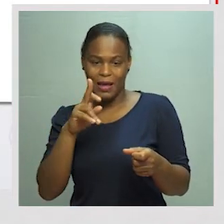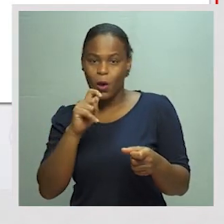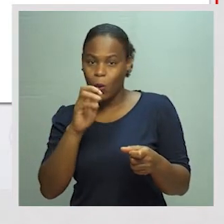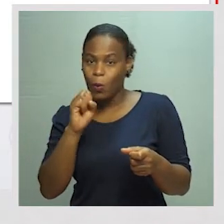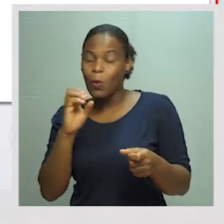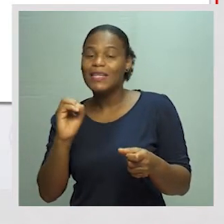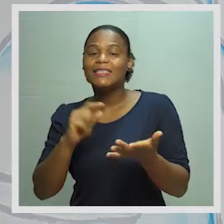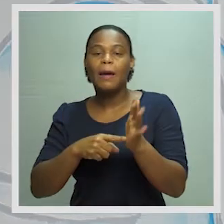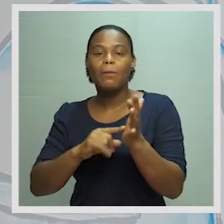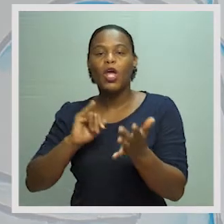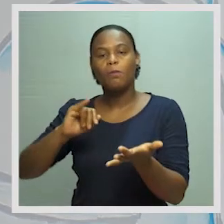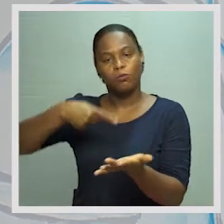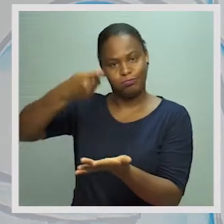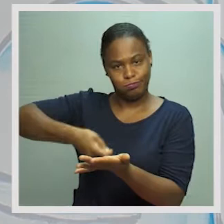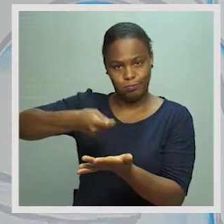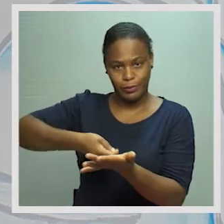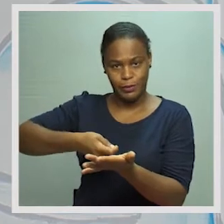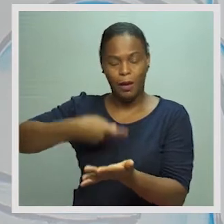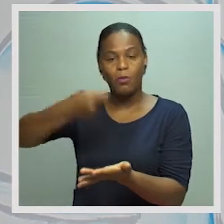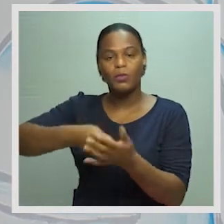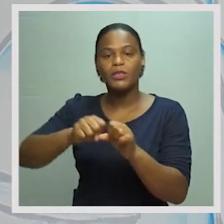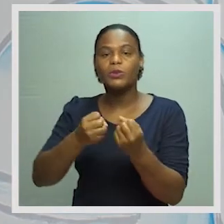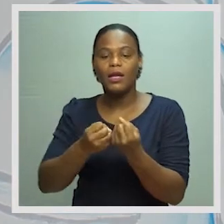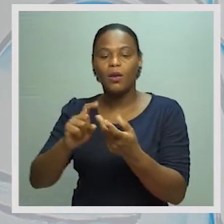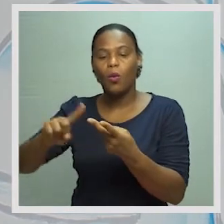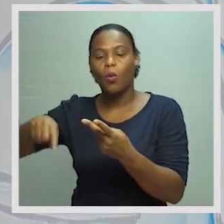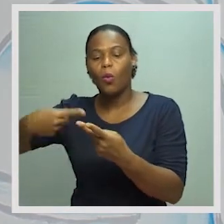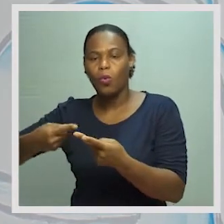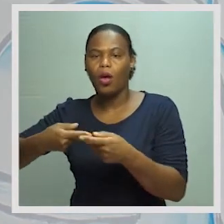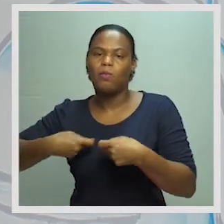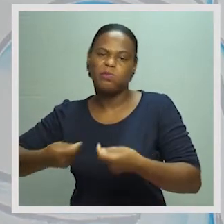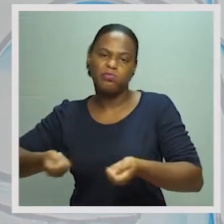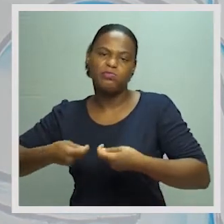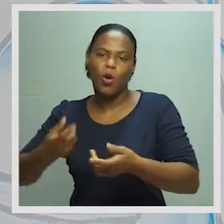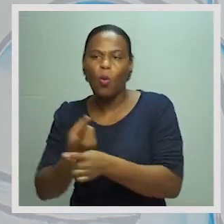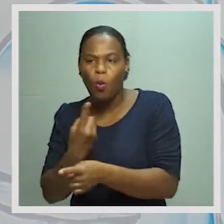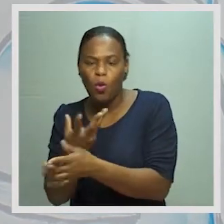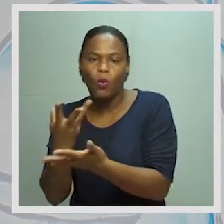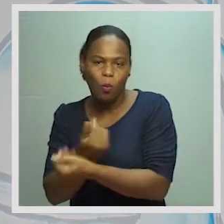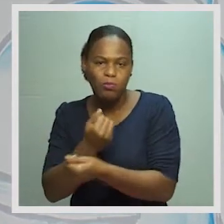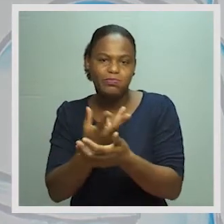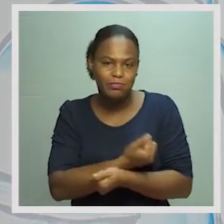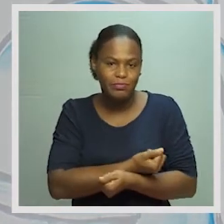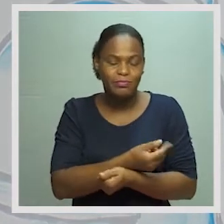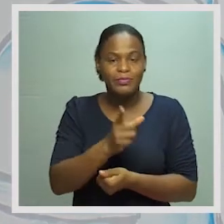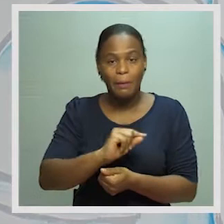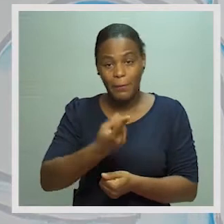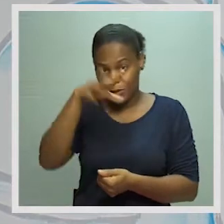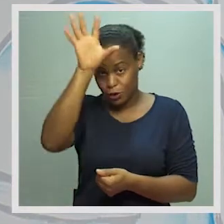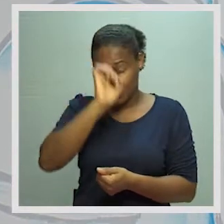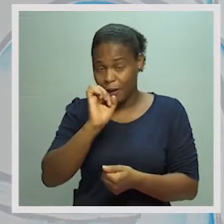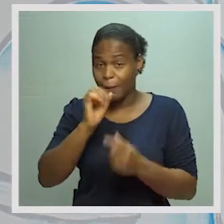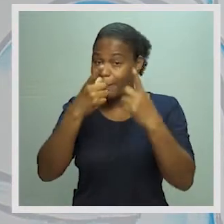sociais, sai. E o outro emprego é despesas de consumo. E, para o Estado e as